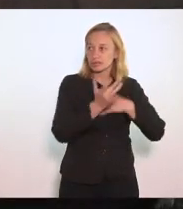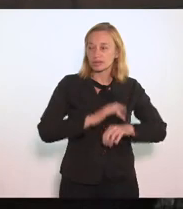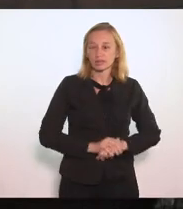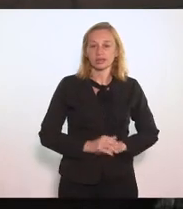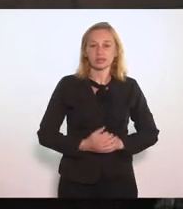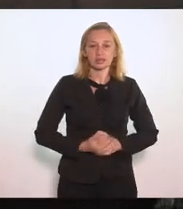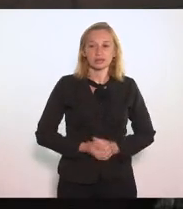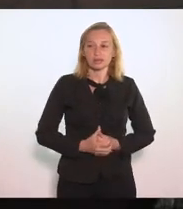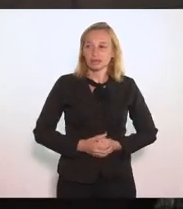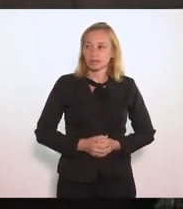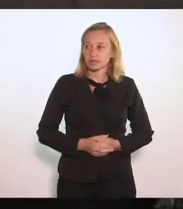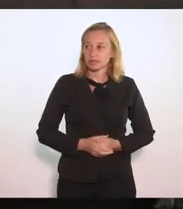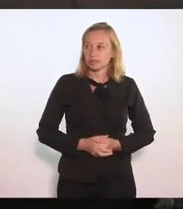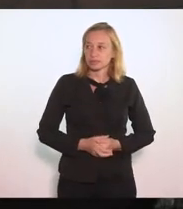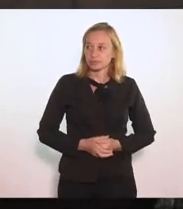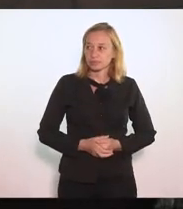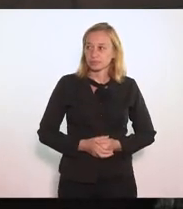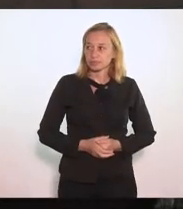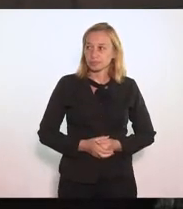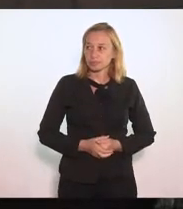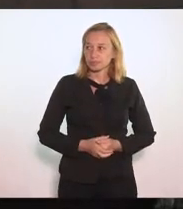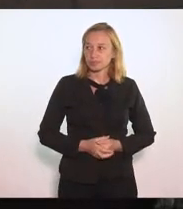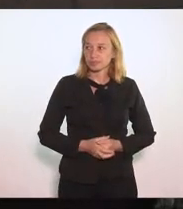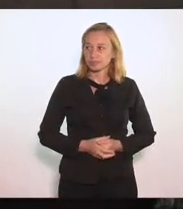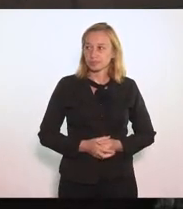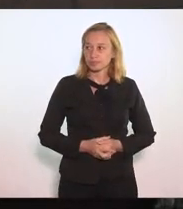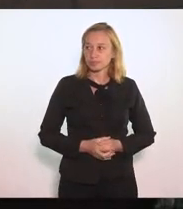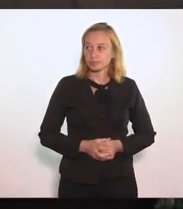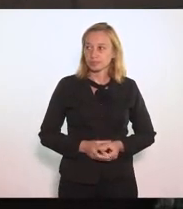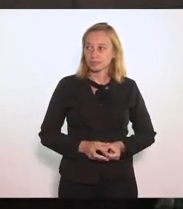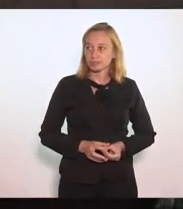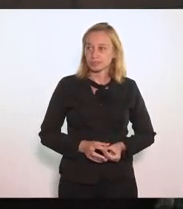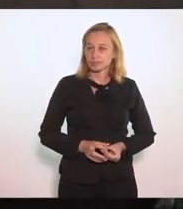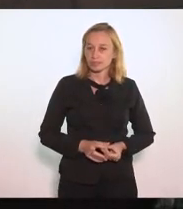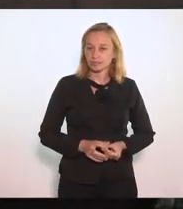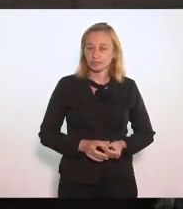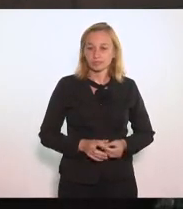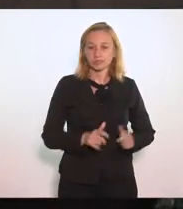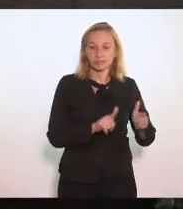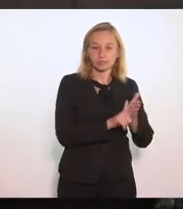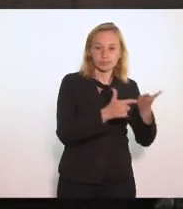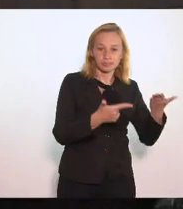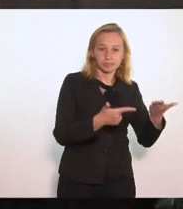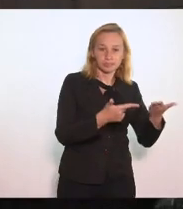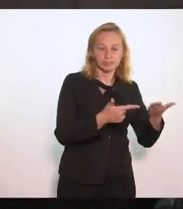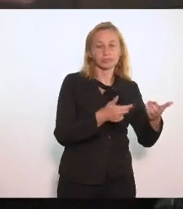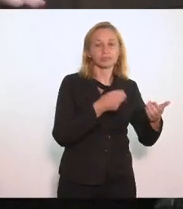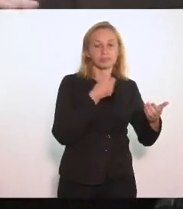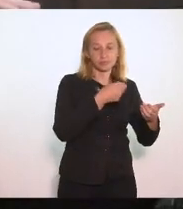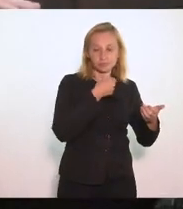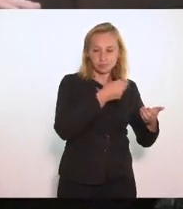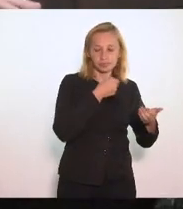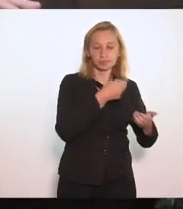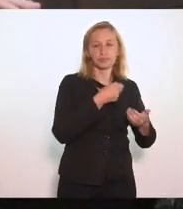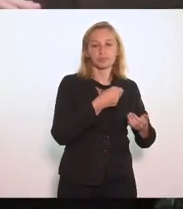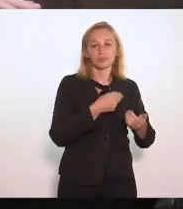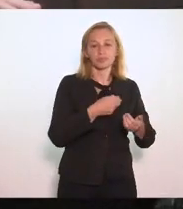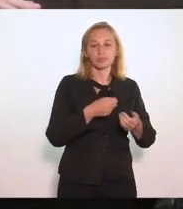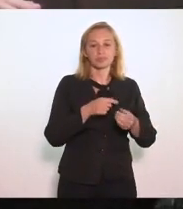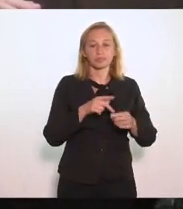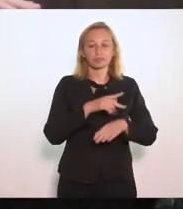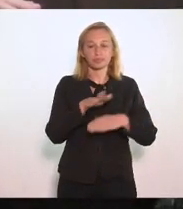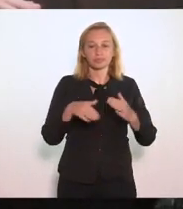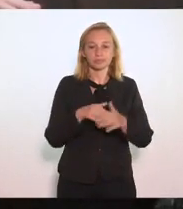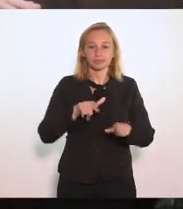Pelas redes Sociais Imprensa E trabalhadores E trabalhadoras Desta casa